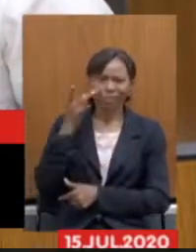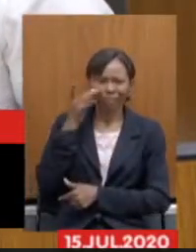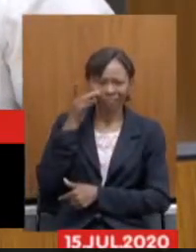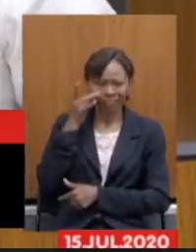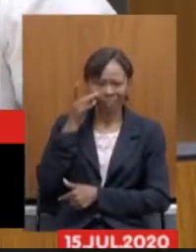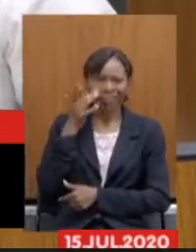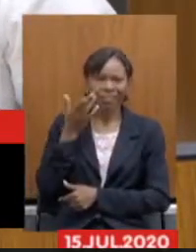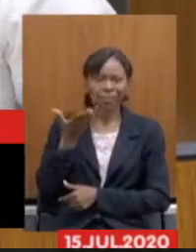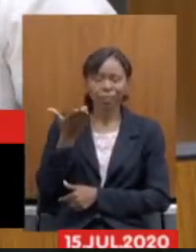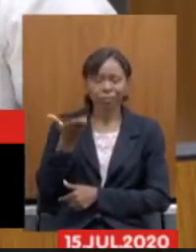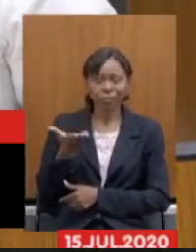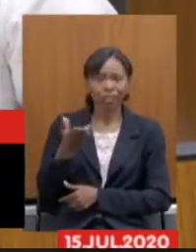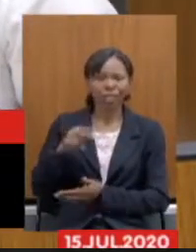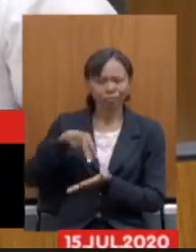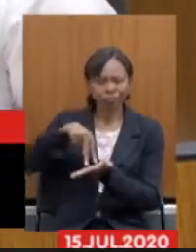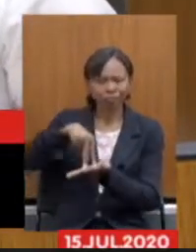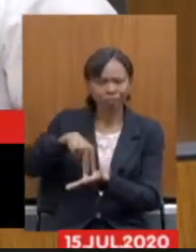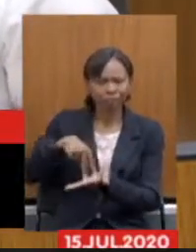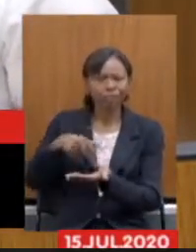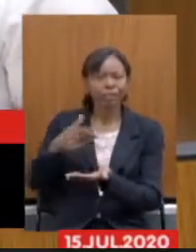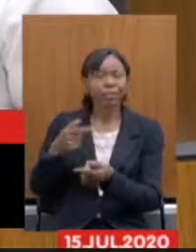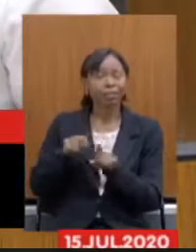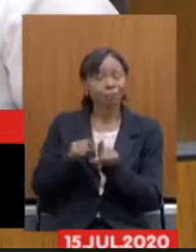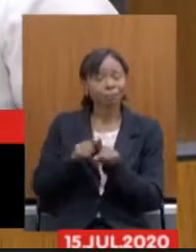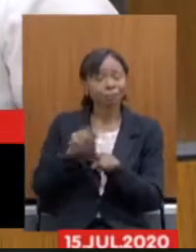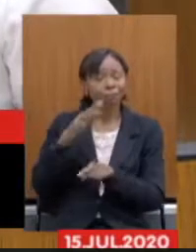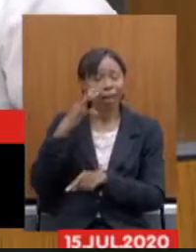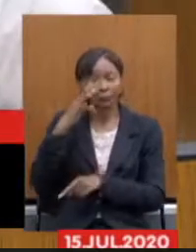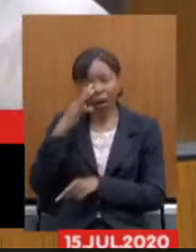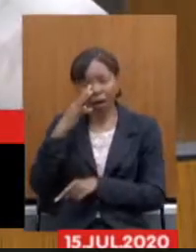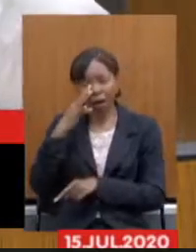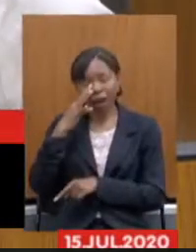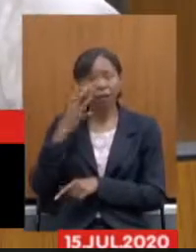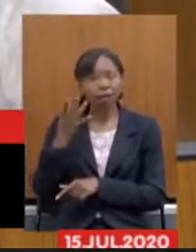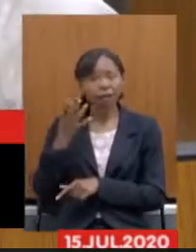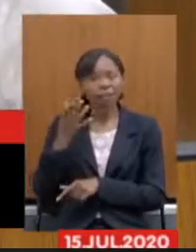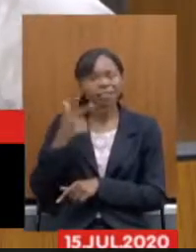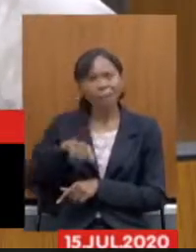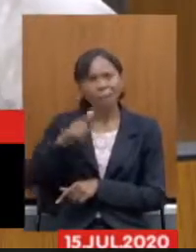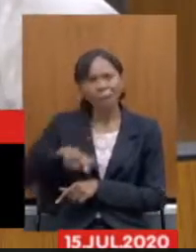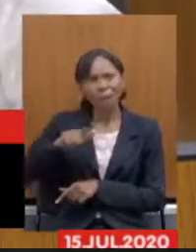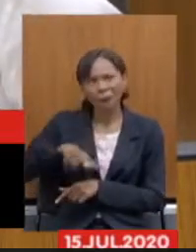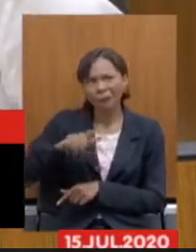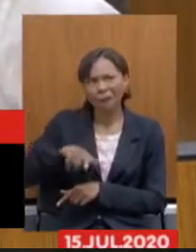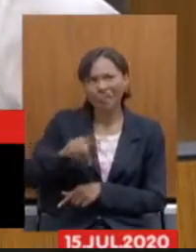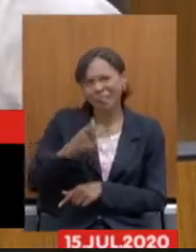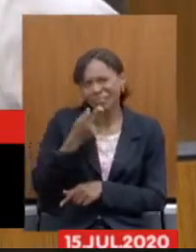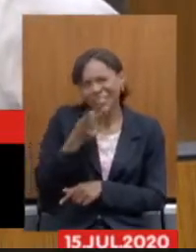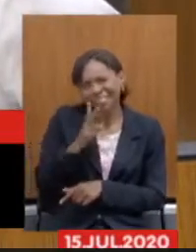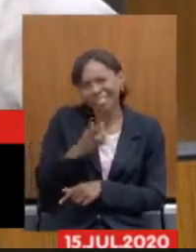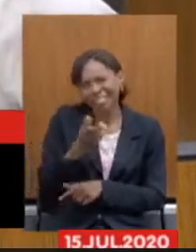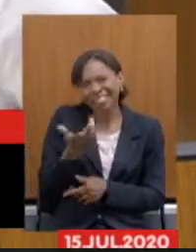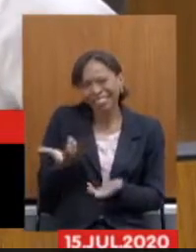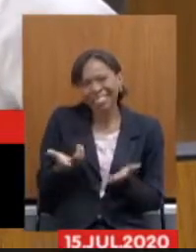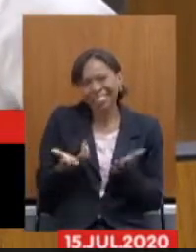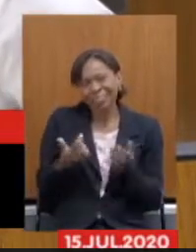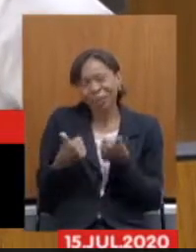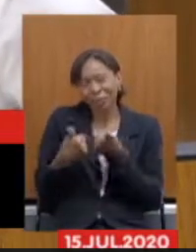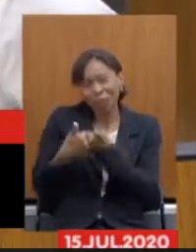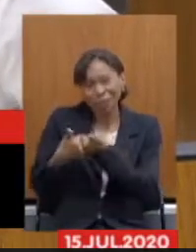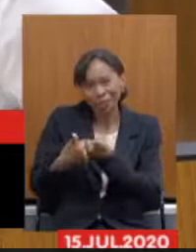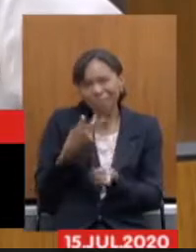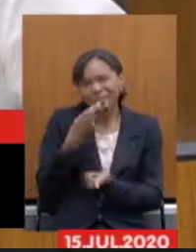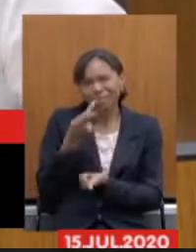pela sua atuação e pela admiração que fica repetitivo se eu ficar dizendo toda vez que estou perto de você